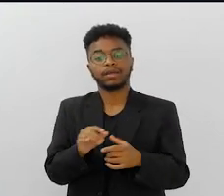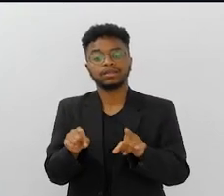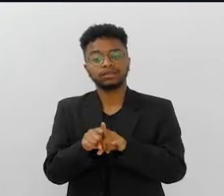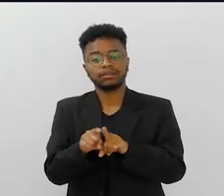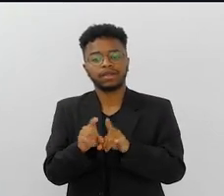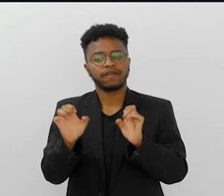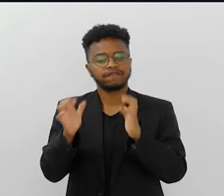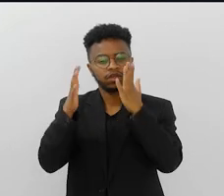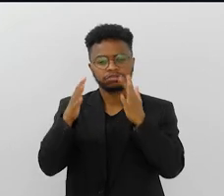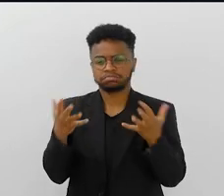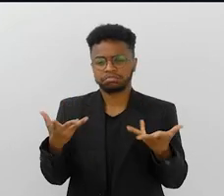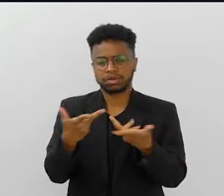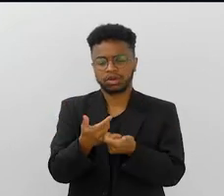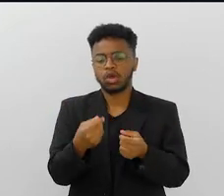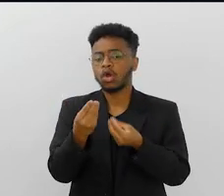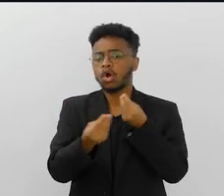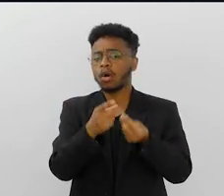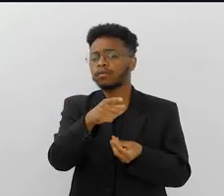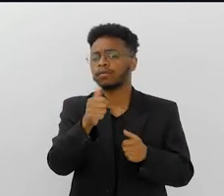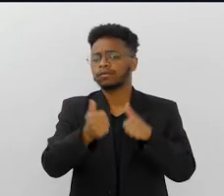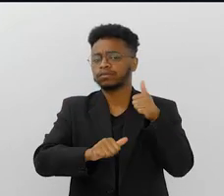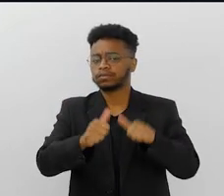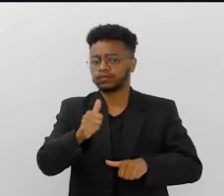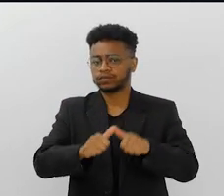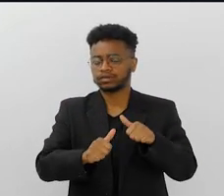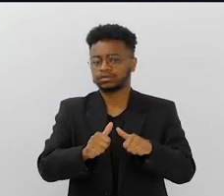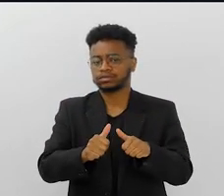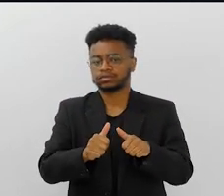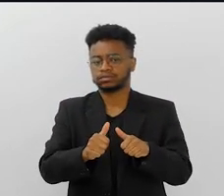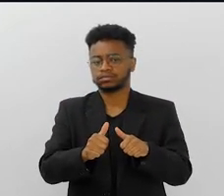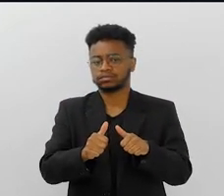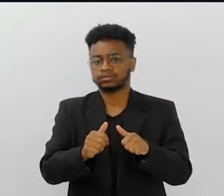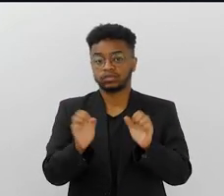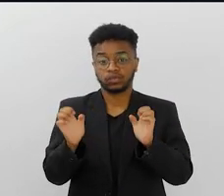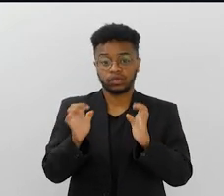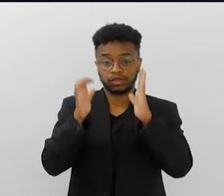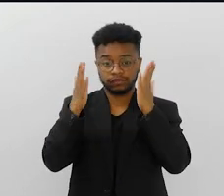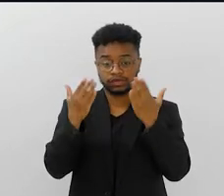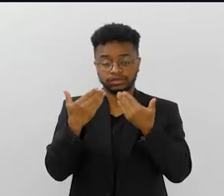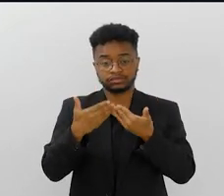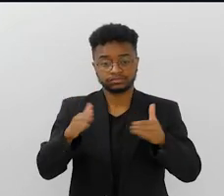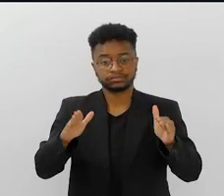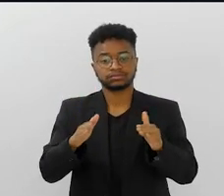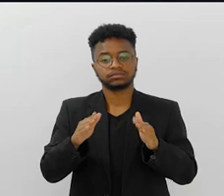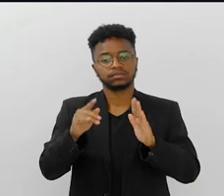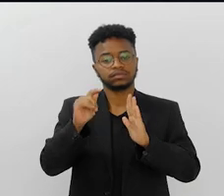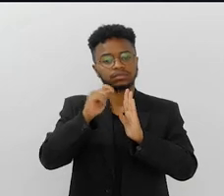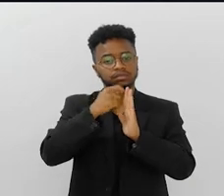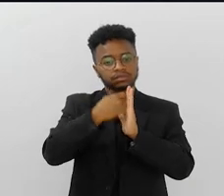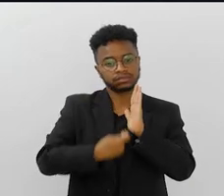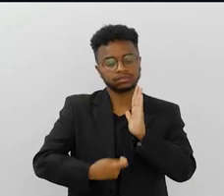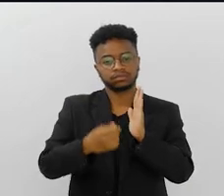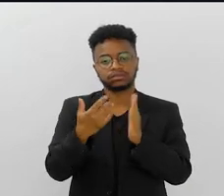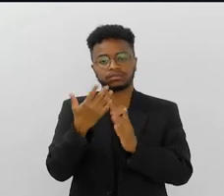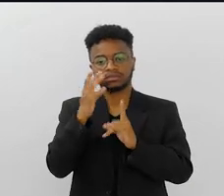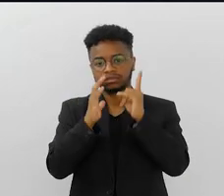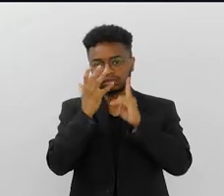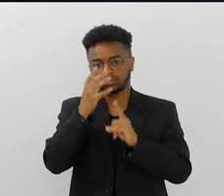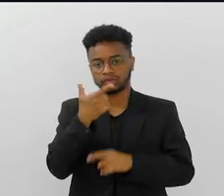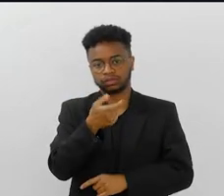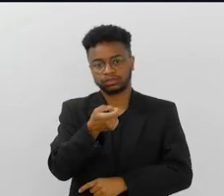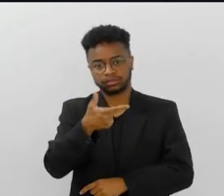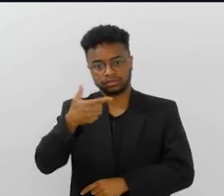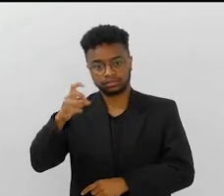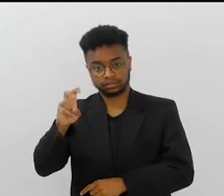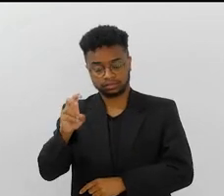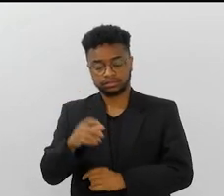e numa grande festa, que foi um grande sucesso. como é que se analisa especificamente essa festa do lançamento dos enredos para Carnaval 2025?